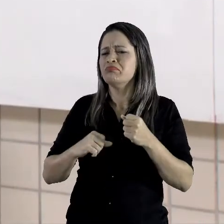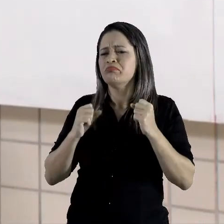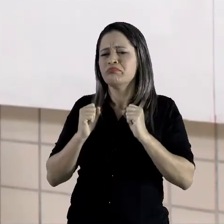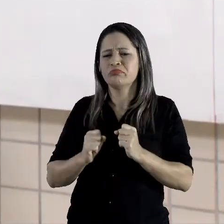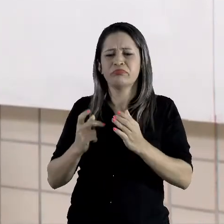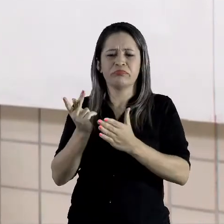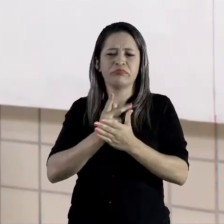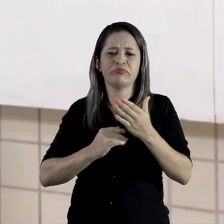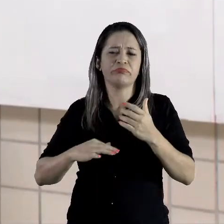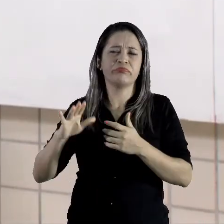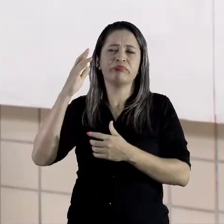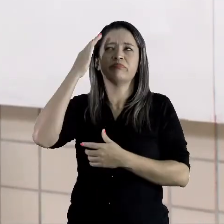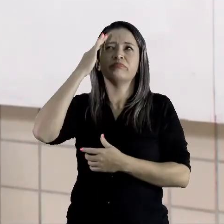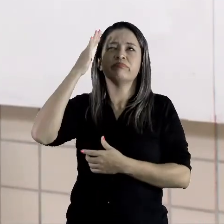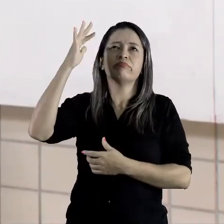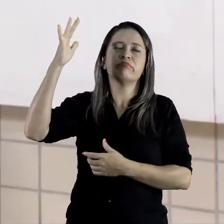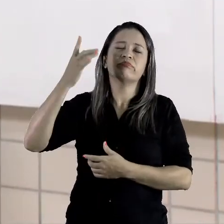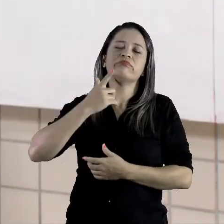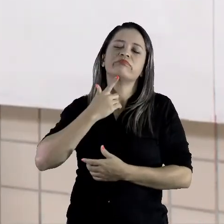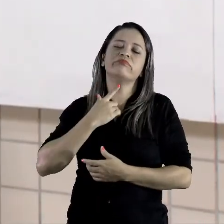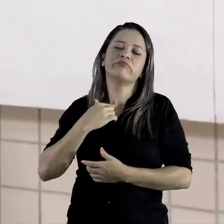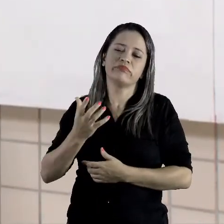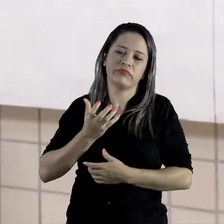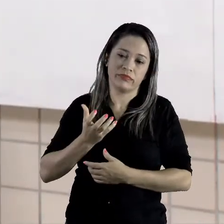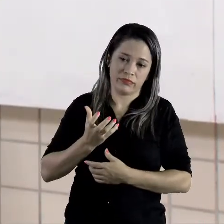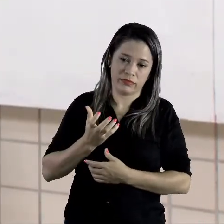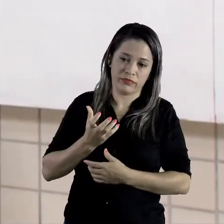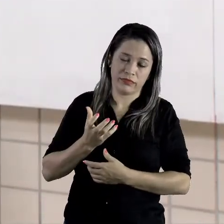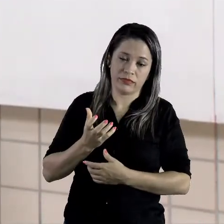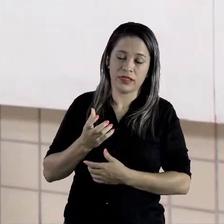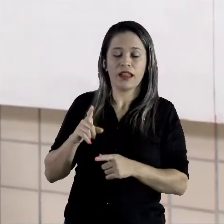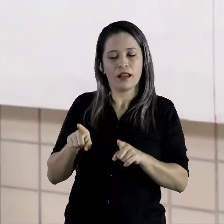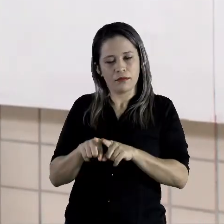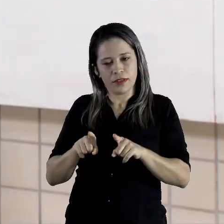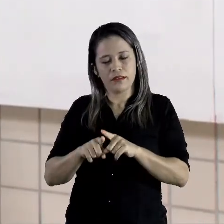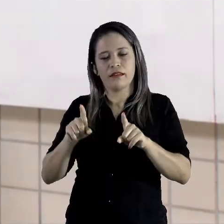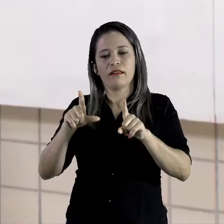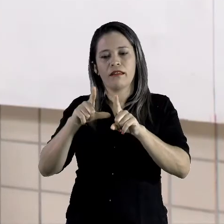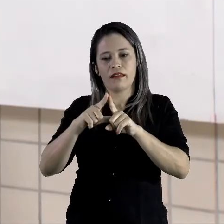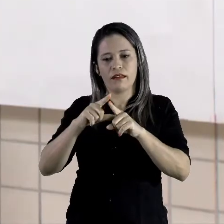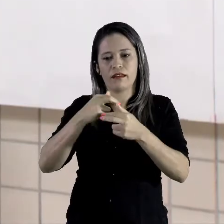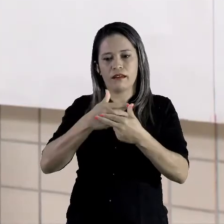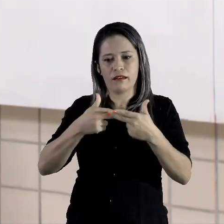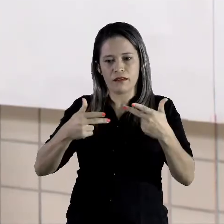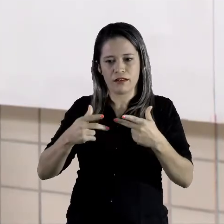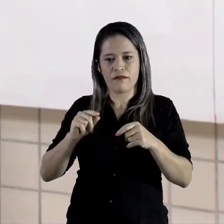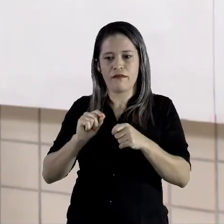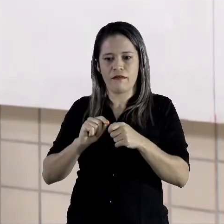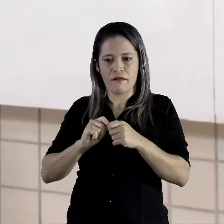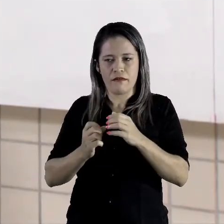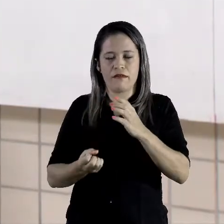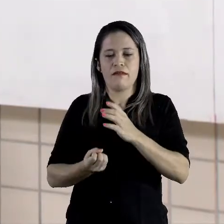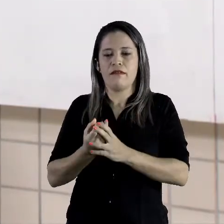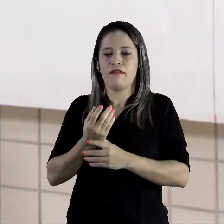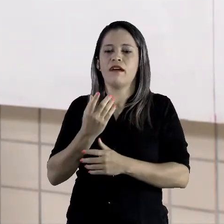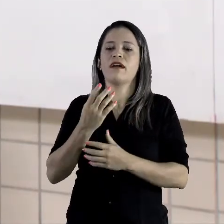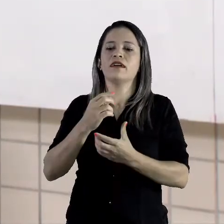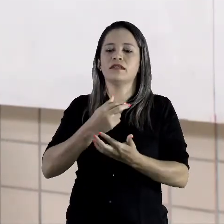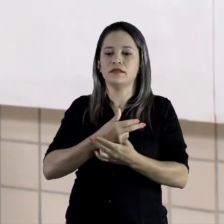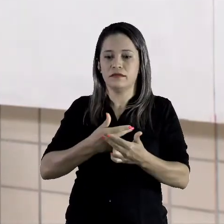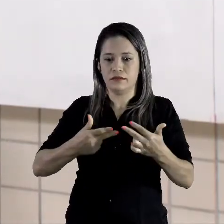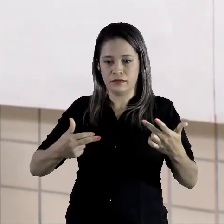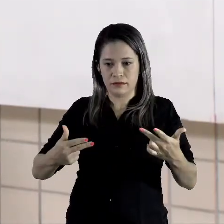quiser. E que temos as figuras geométricas que também formamos desenhos e que podemos